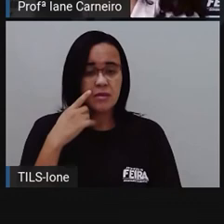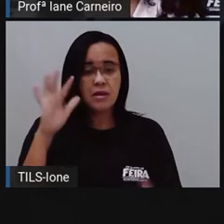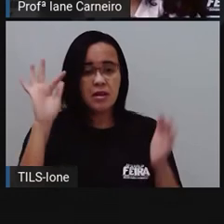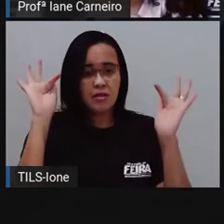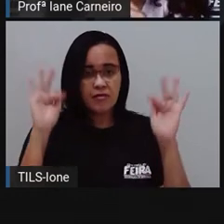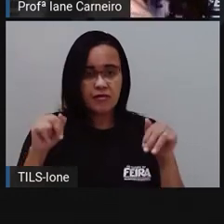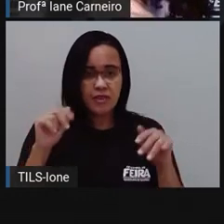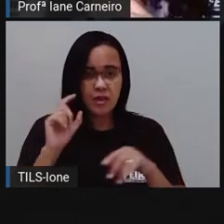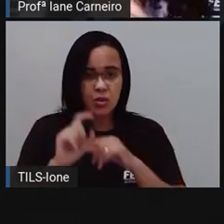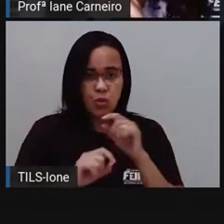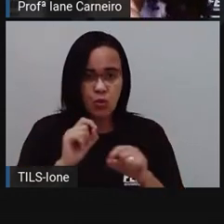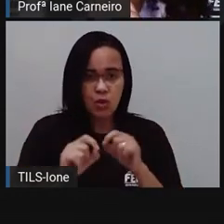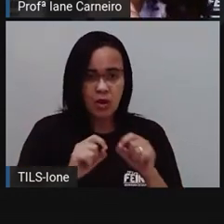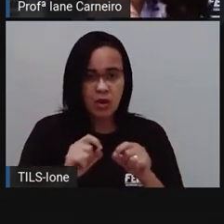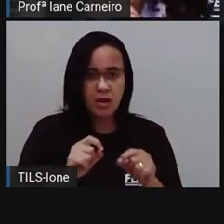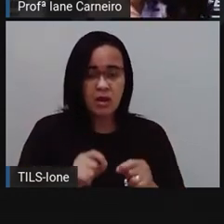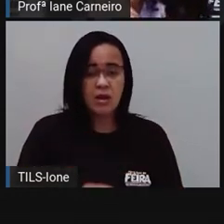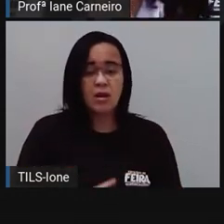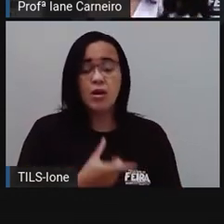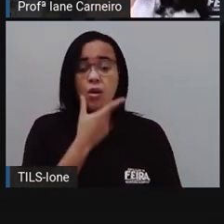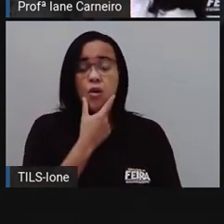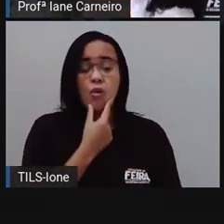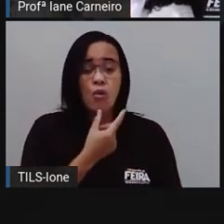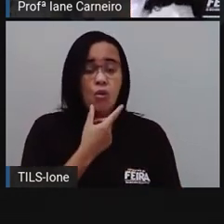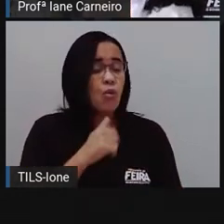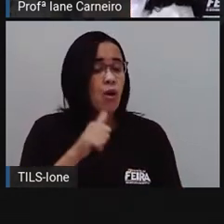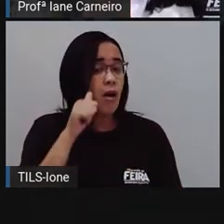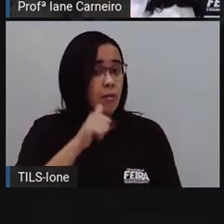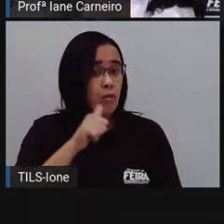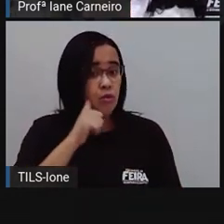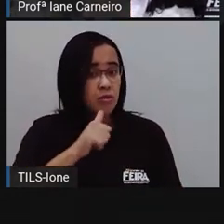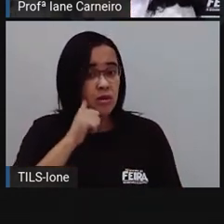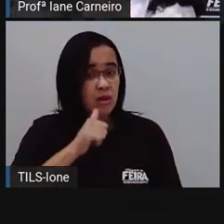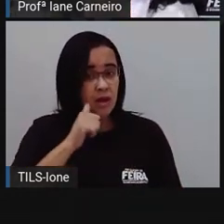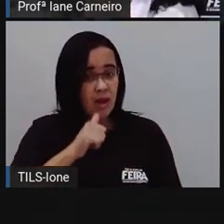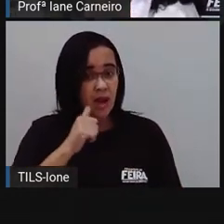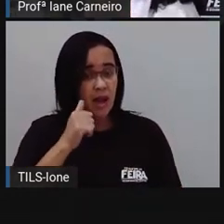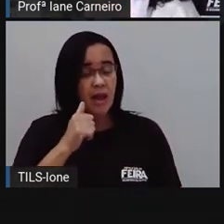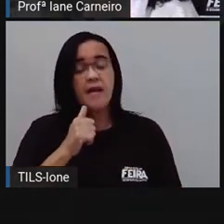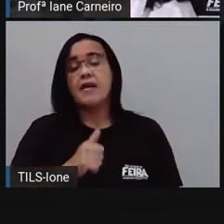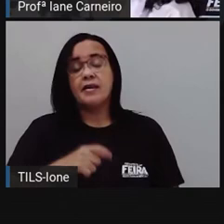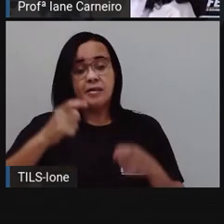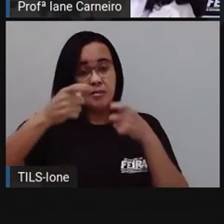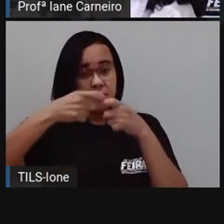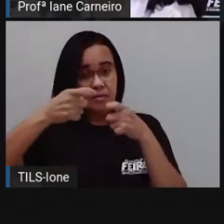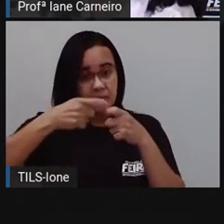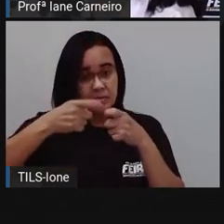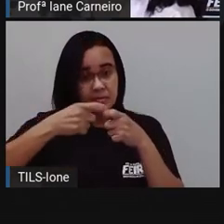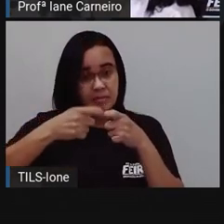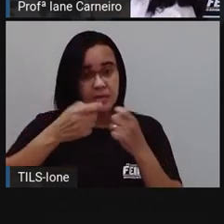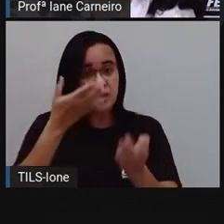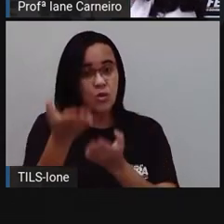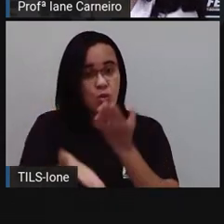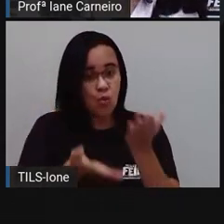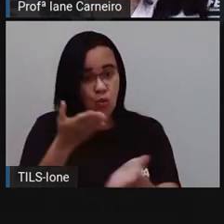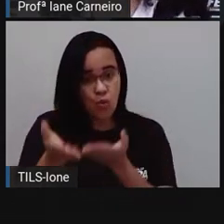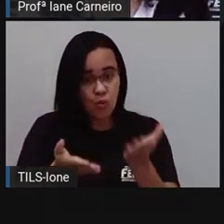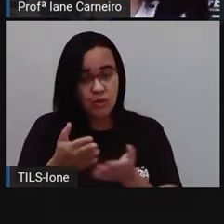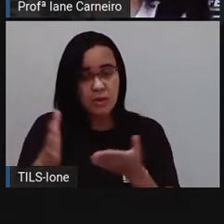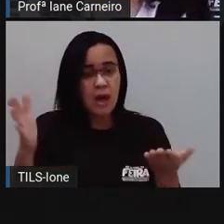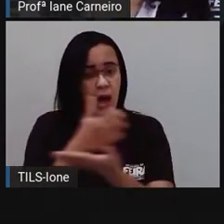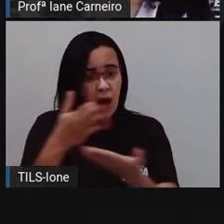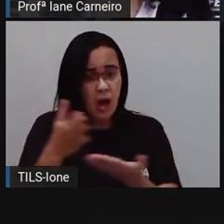a aula. A veterinária do zoo, que é o zoológico, né, abreviação de zoológico, vacinou alguns animais.